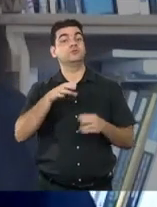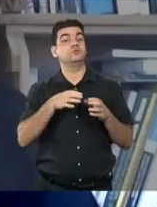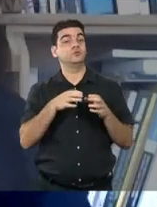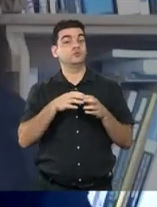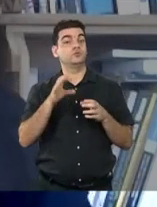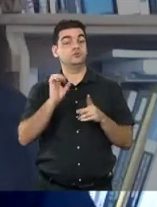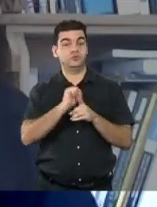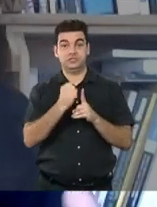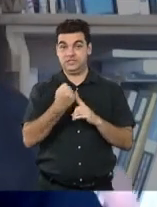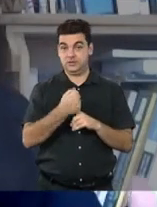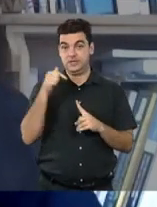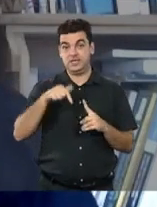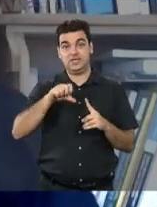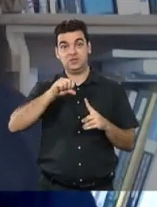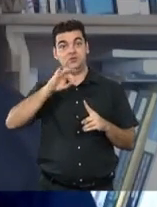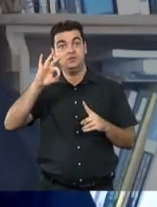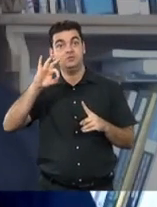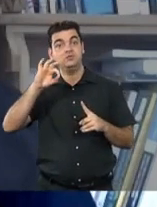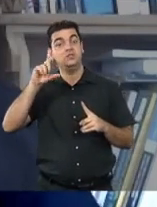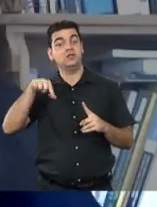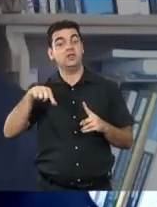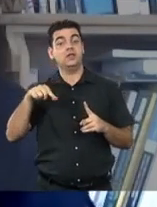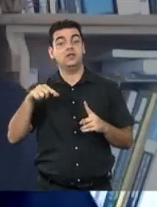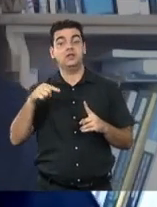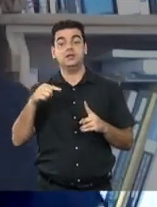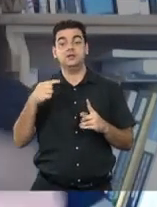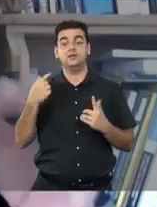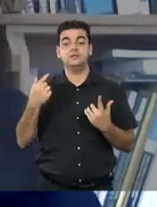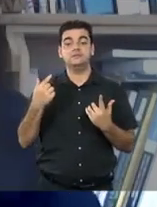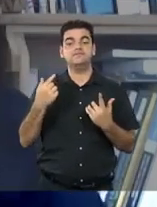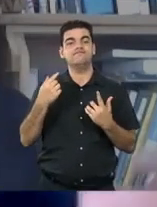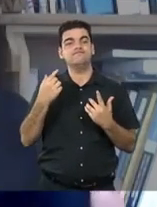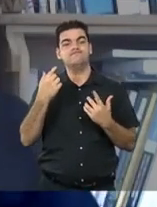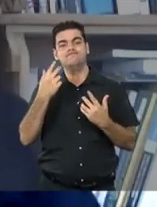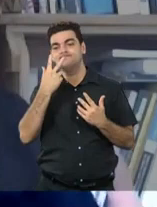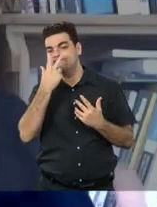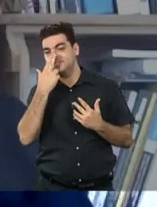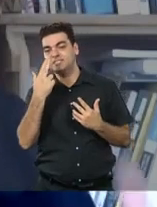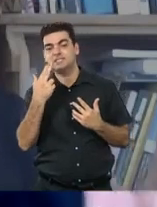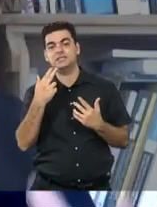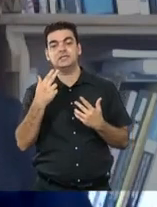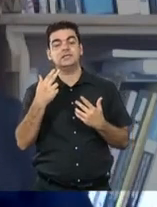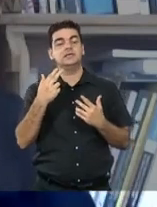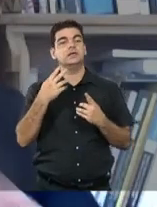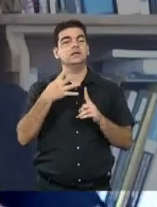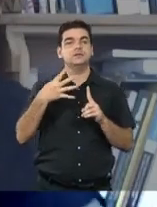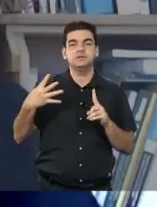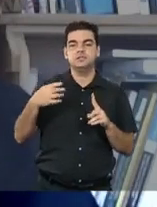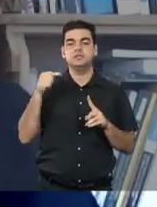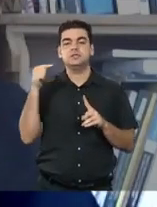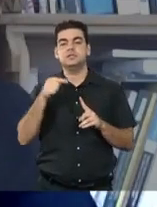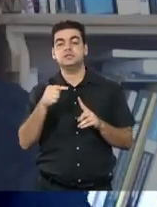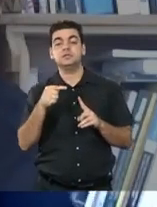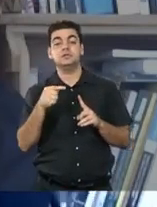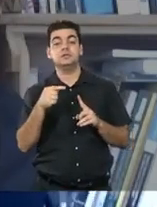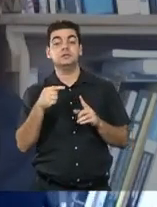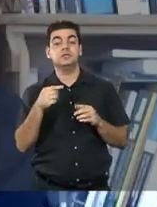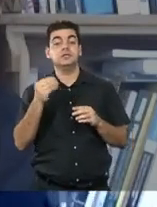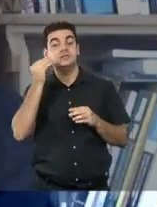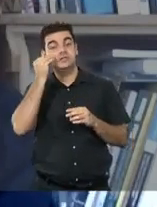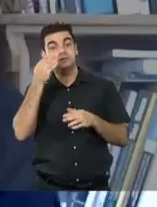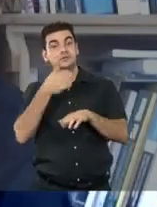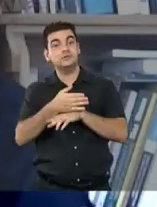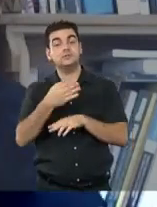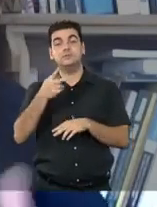90% estão na prostituição. É importante lembrar que 90% das travestis e transexuais do país estão na